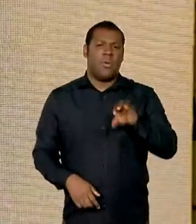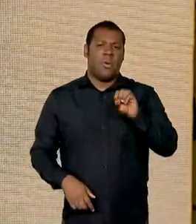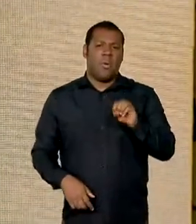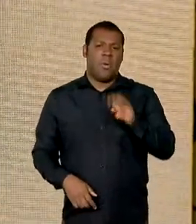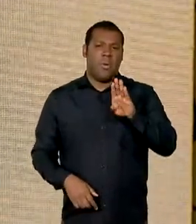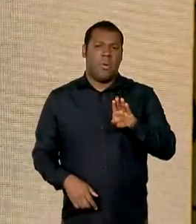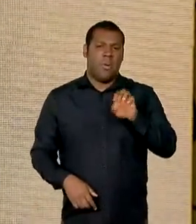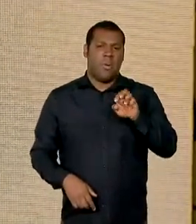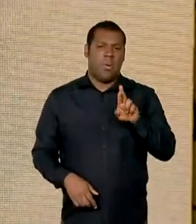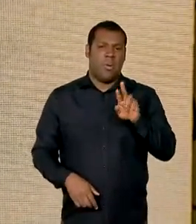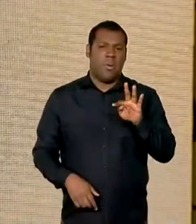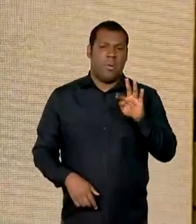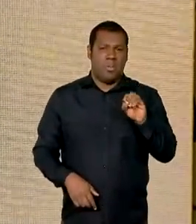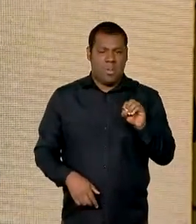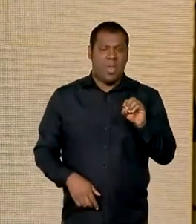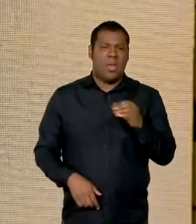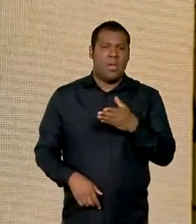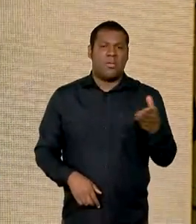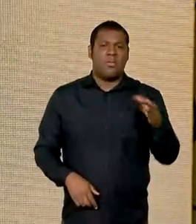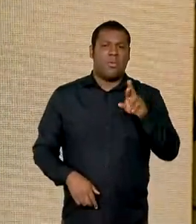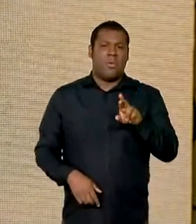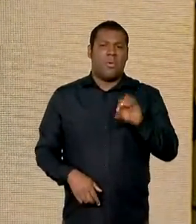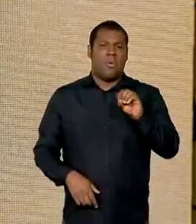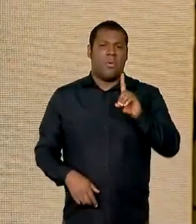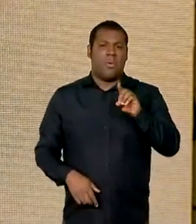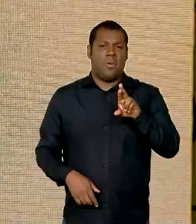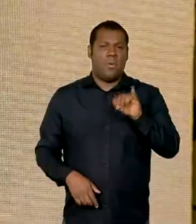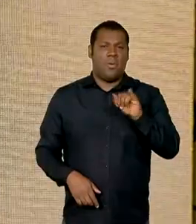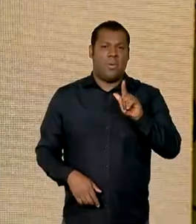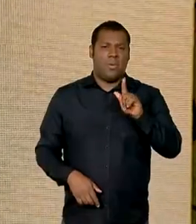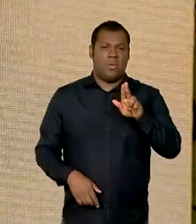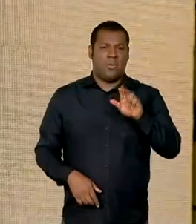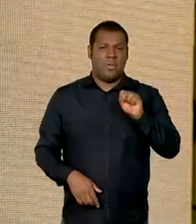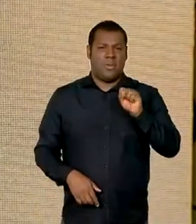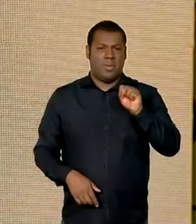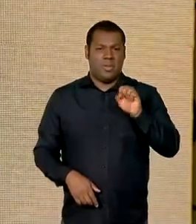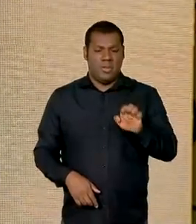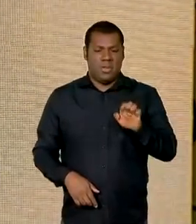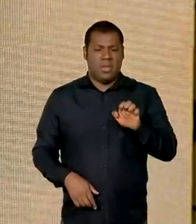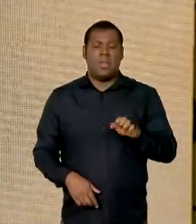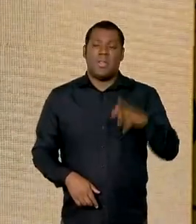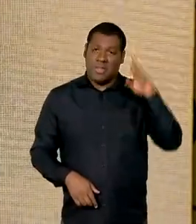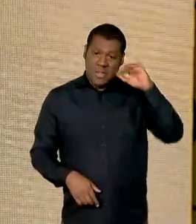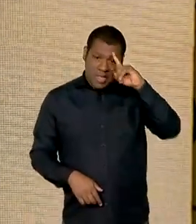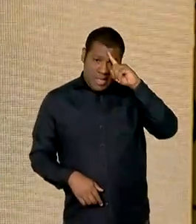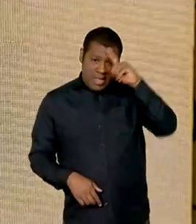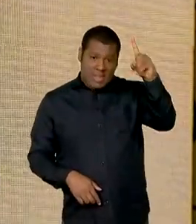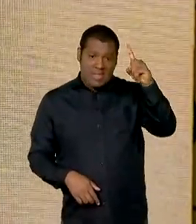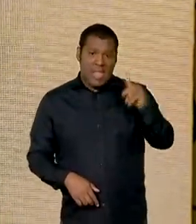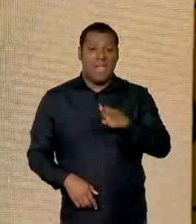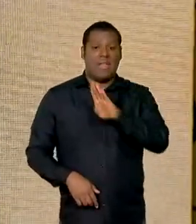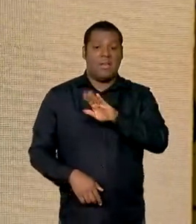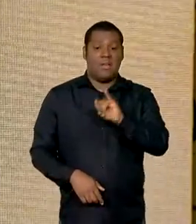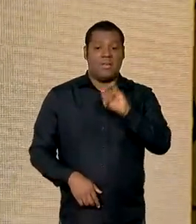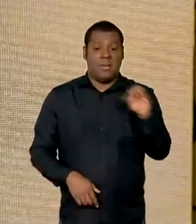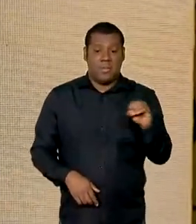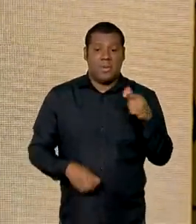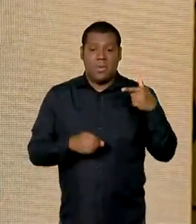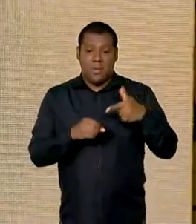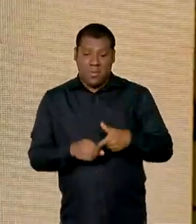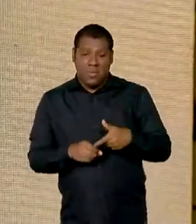começou o biodiesel com B3, colocando 3% de bio no diesel para